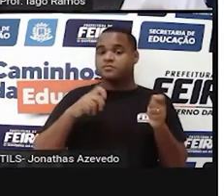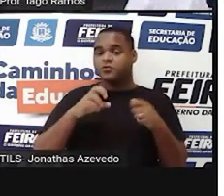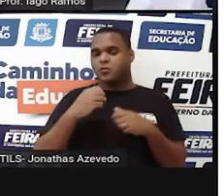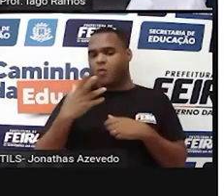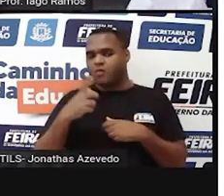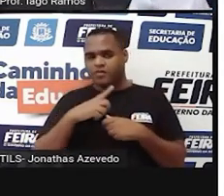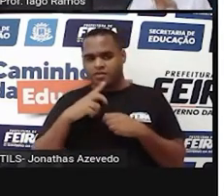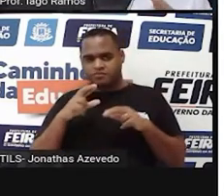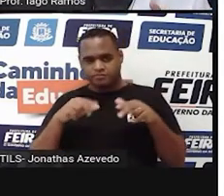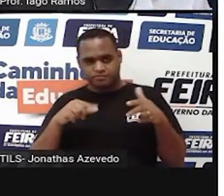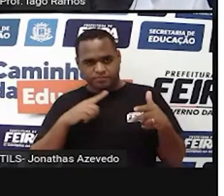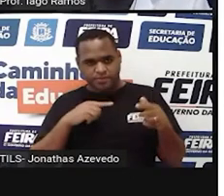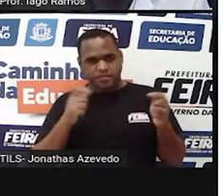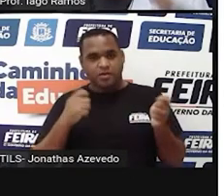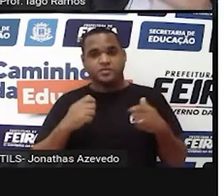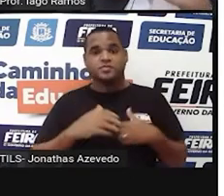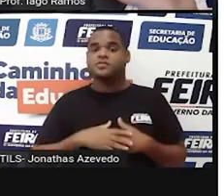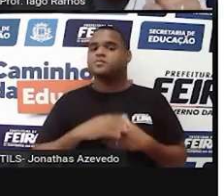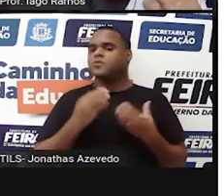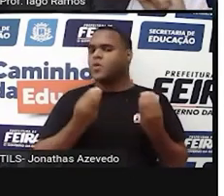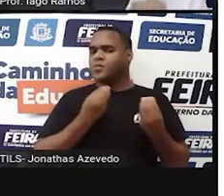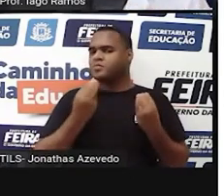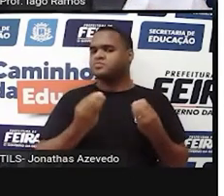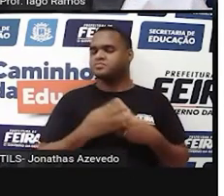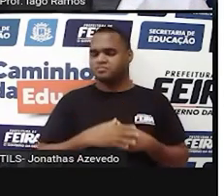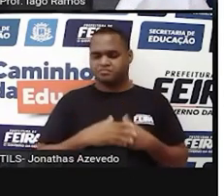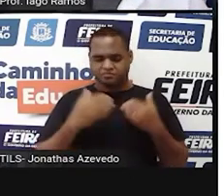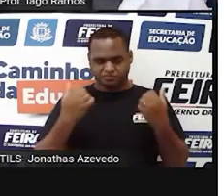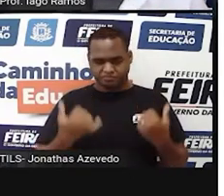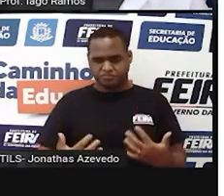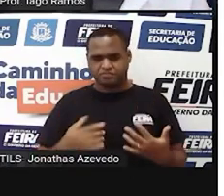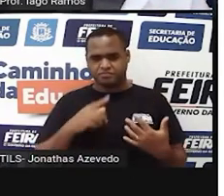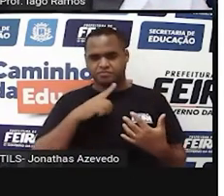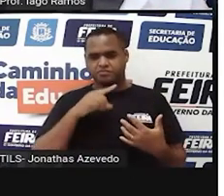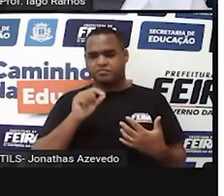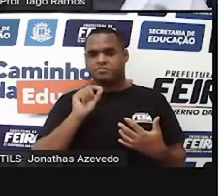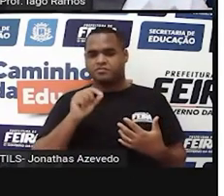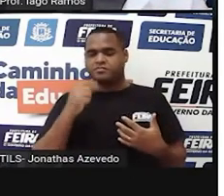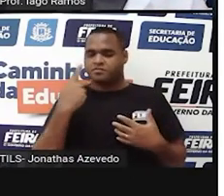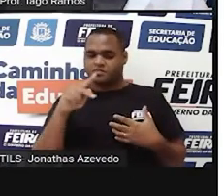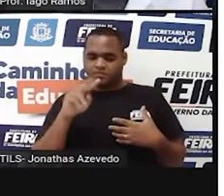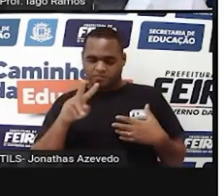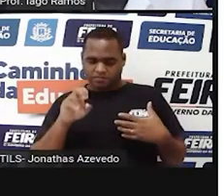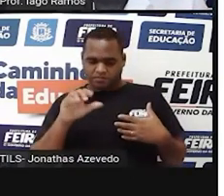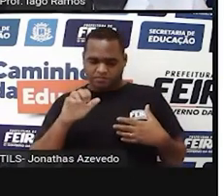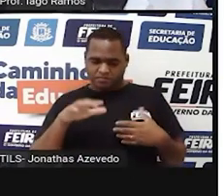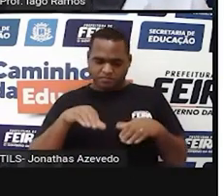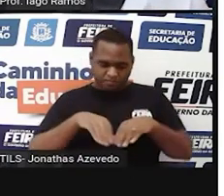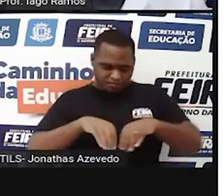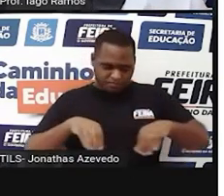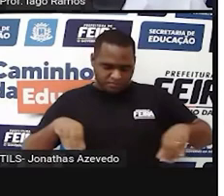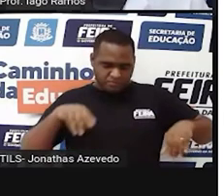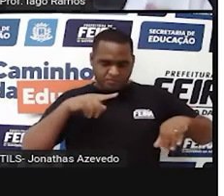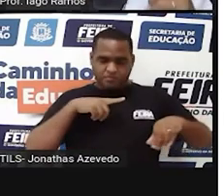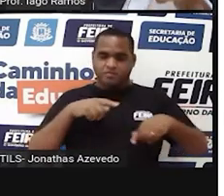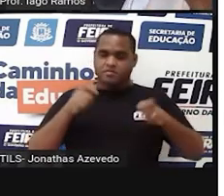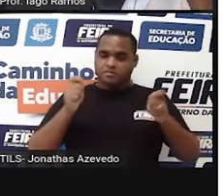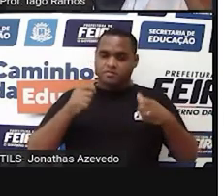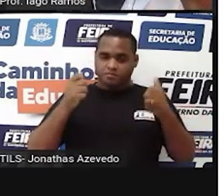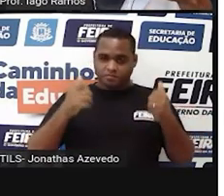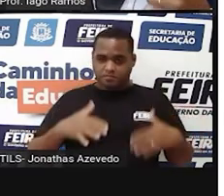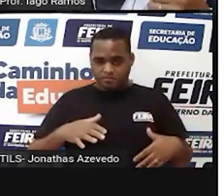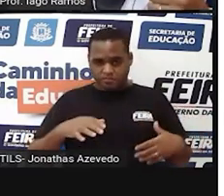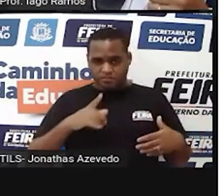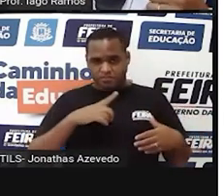ou desse cubo. Como assim, professor? Como Olha só. Vai calcular o volume de paralelepípedo. É só pegar o